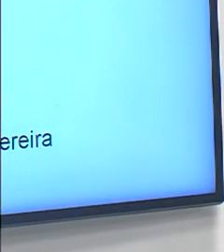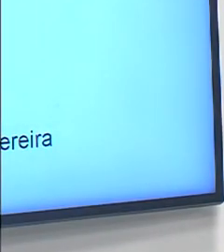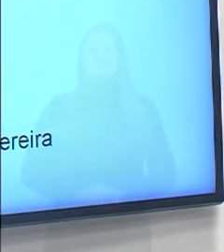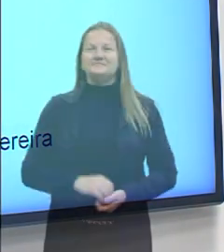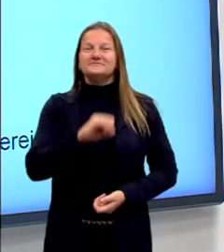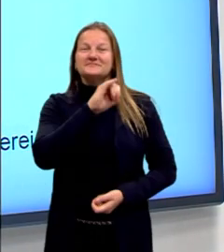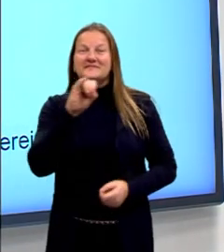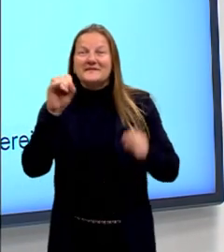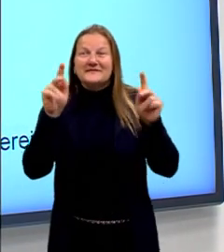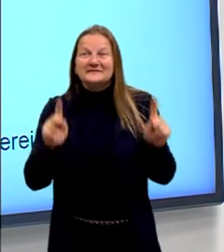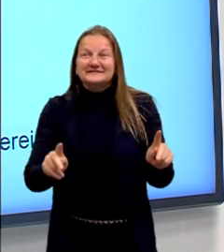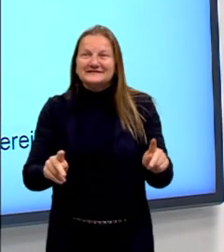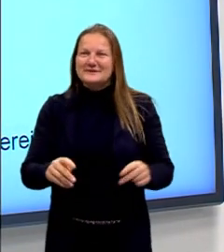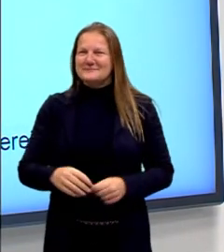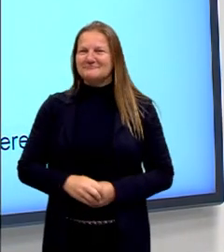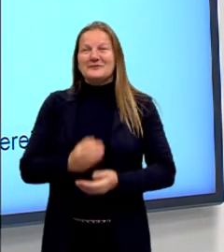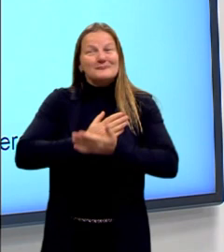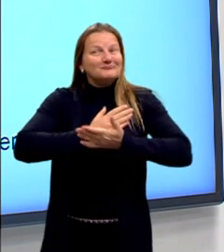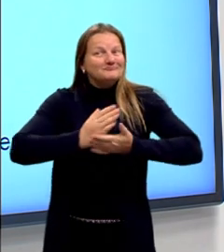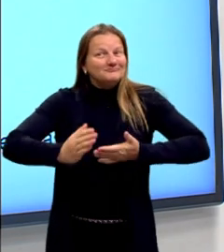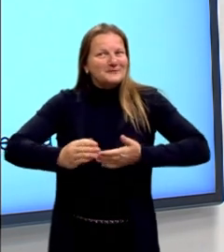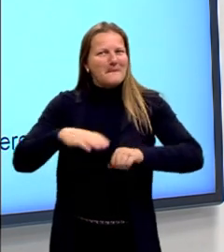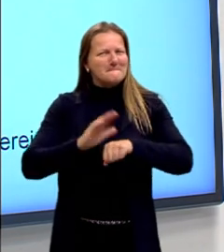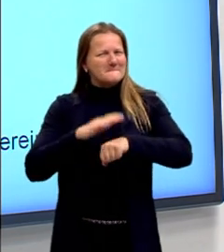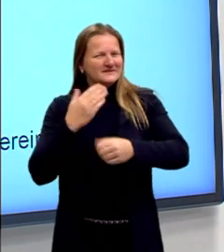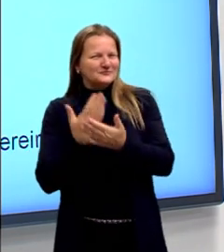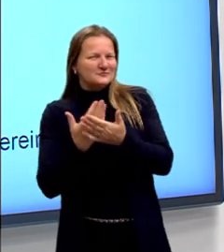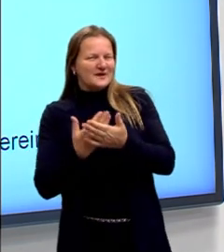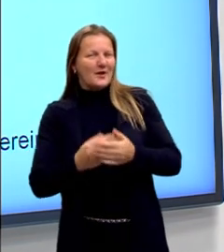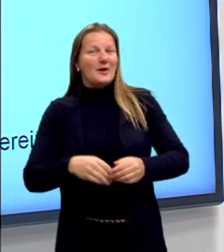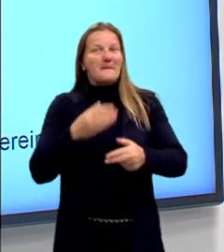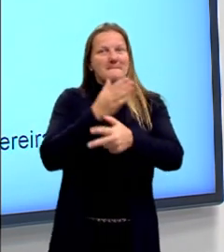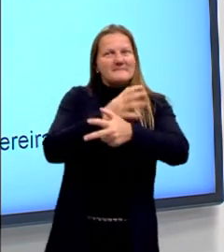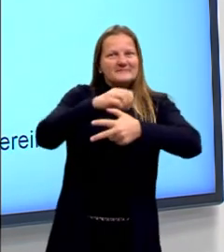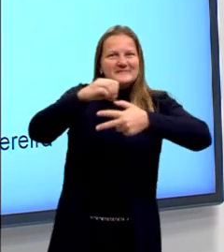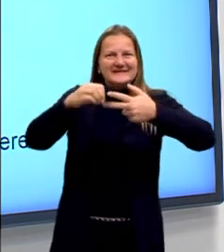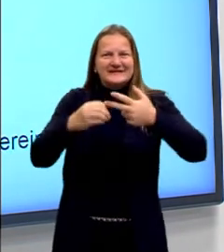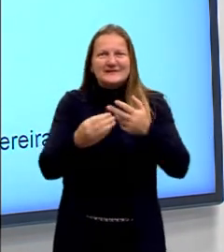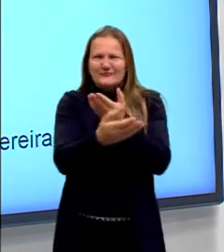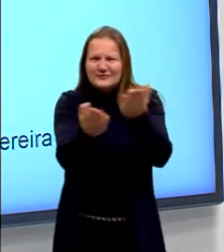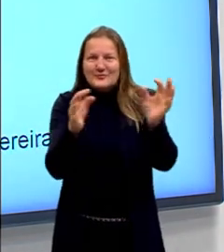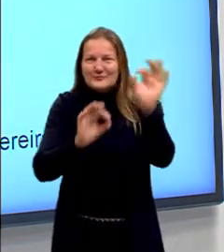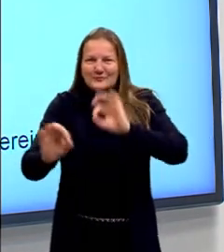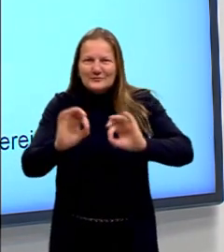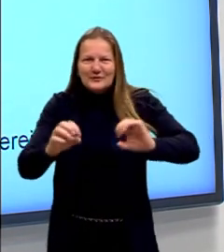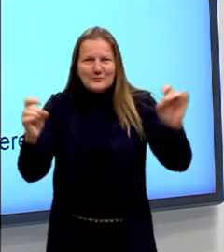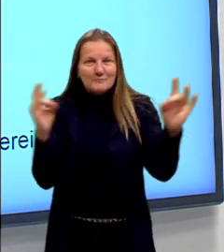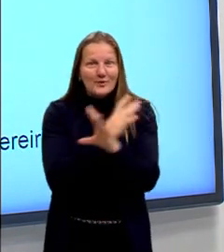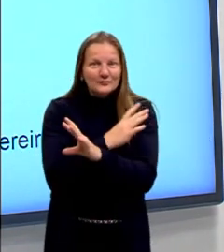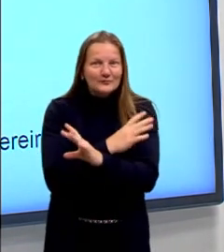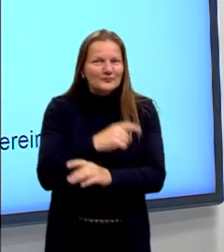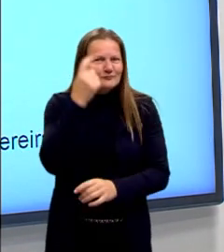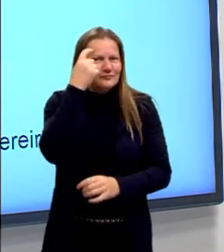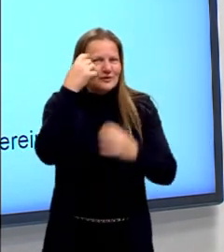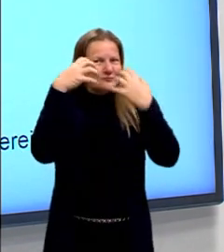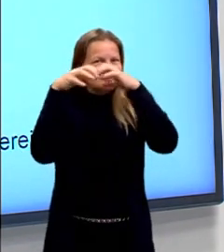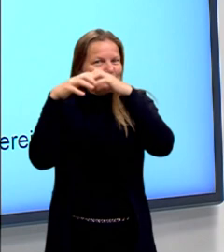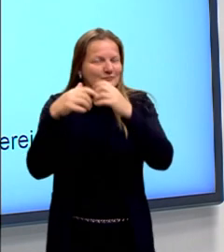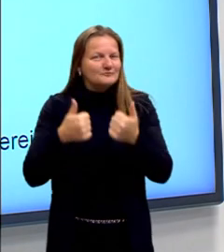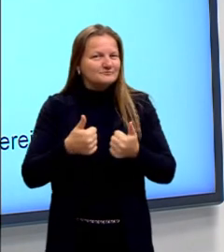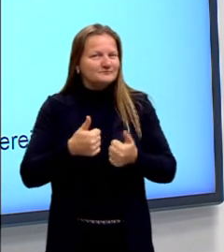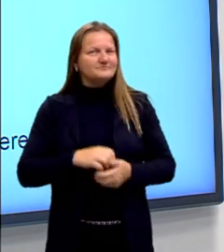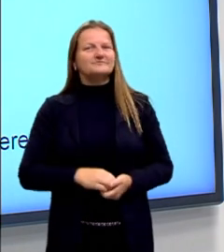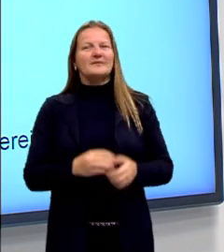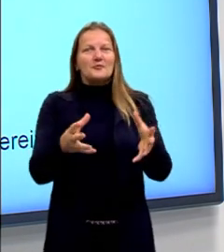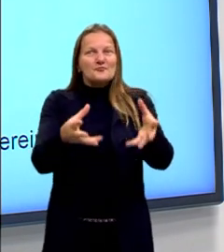E aí, pessoal, vamos começar então mais uma aula do Pré-Enem. Estão preparados, prontíssimos, o cérebro aí tranquilinho